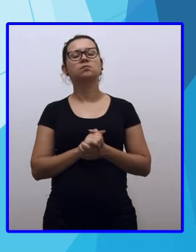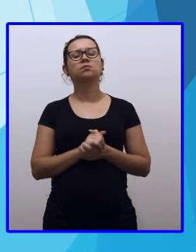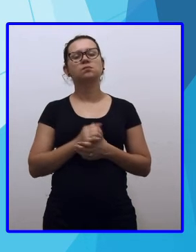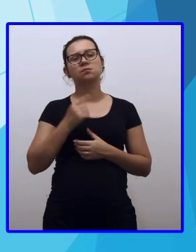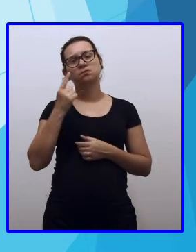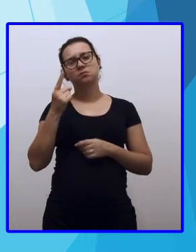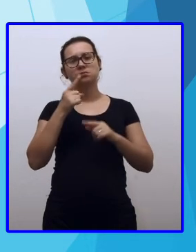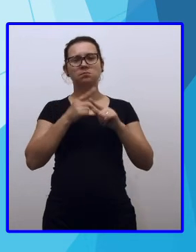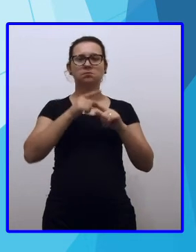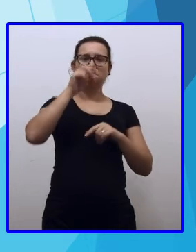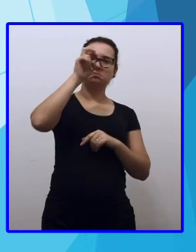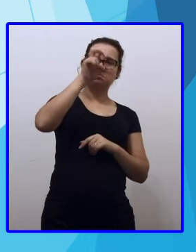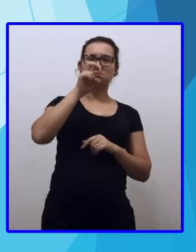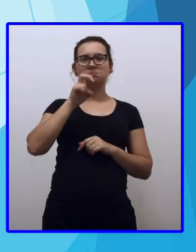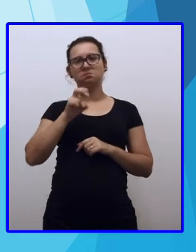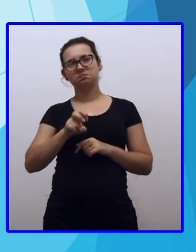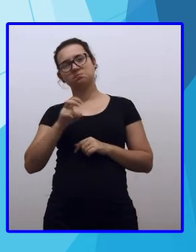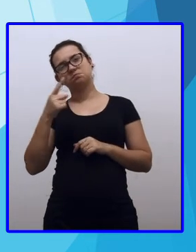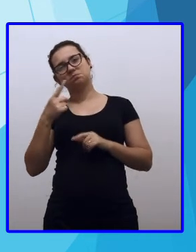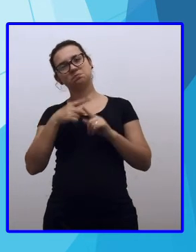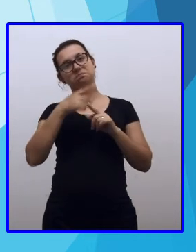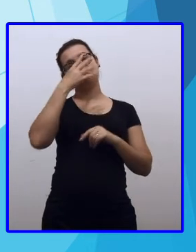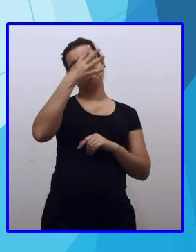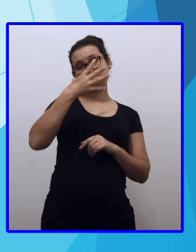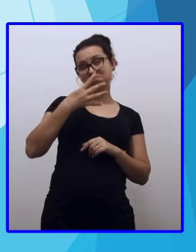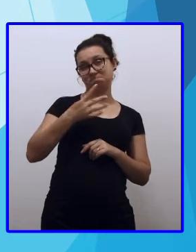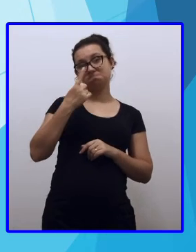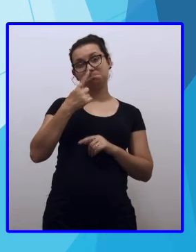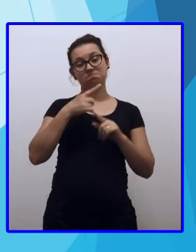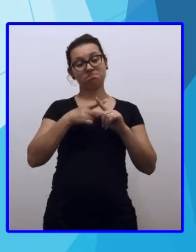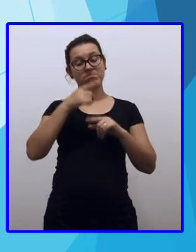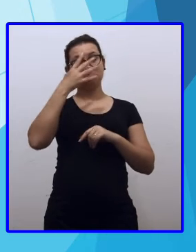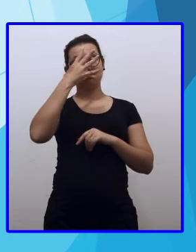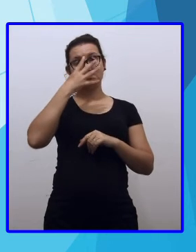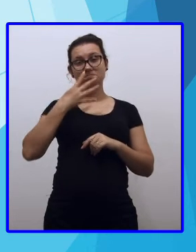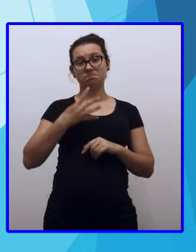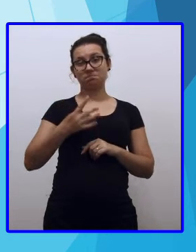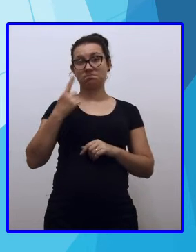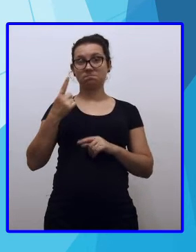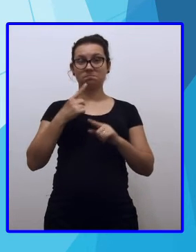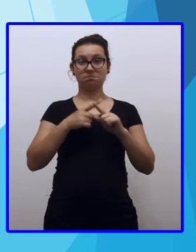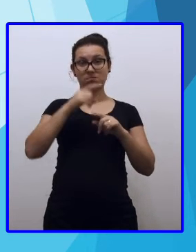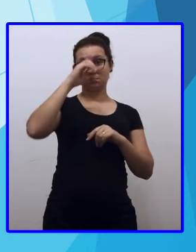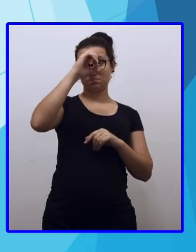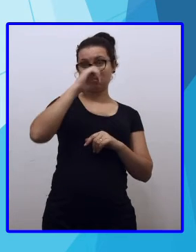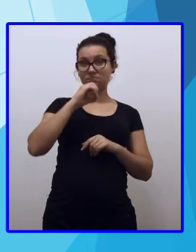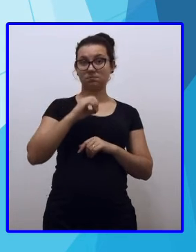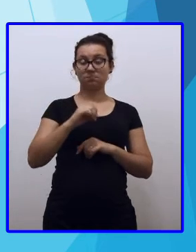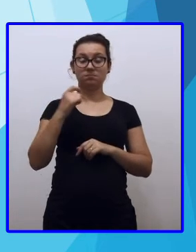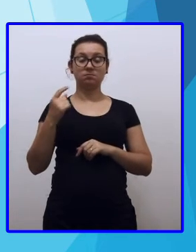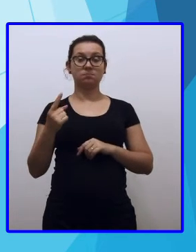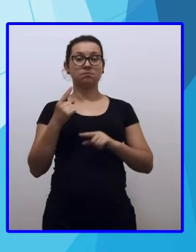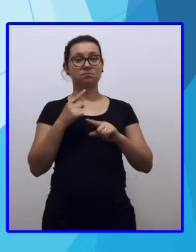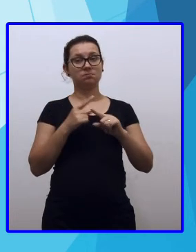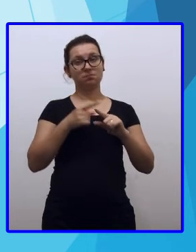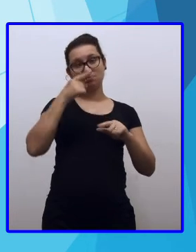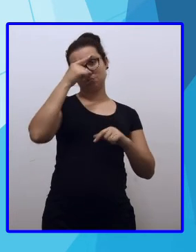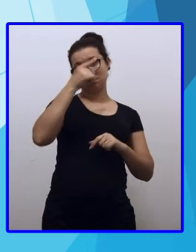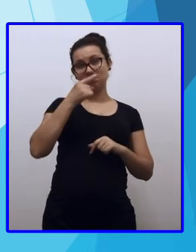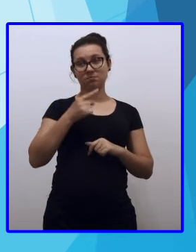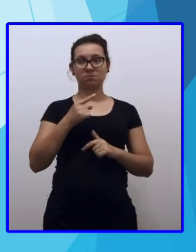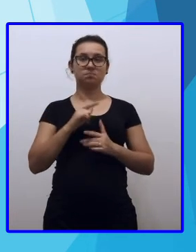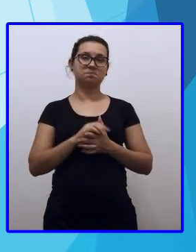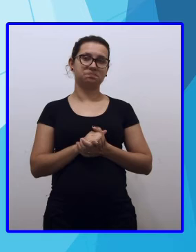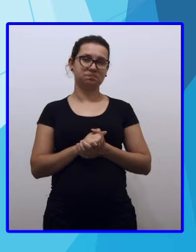vez cinco, cinco. Uma vez quatro, quatro. Uma vez quatro, quatro. Uma vez zero, zero. Uma vez um, um.